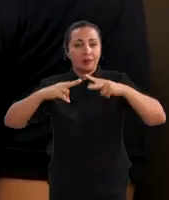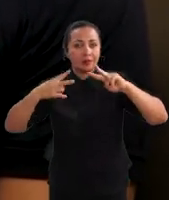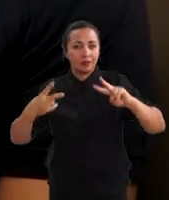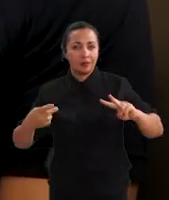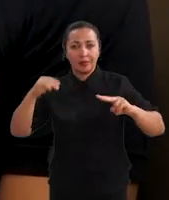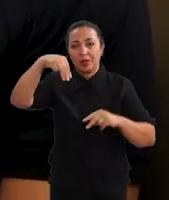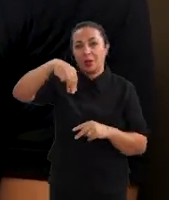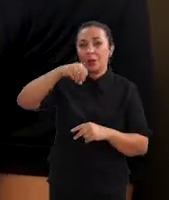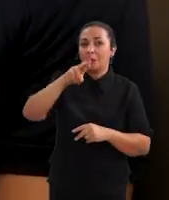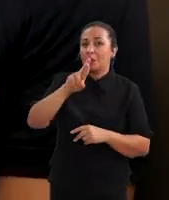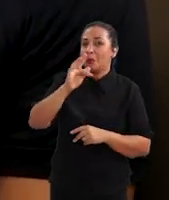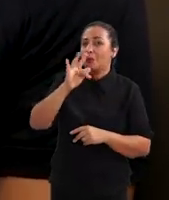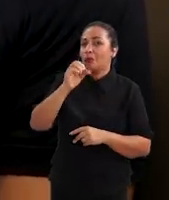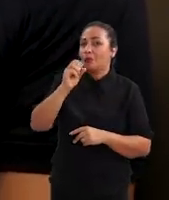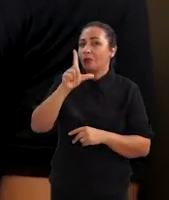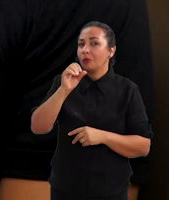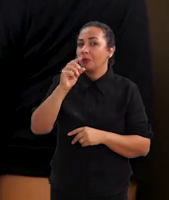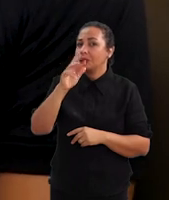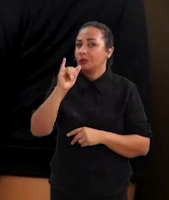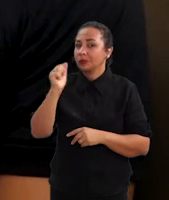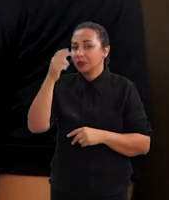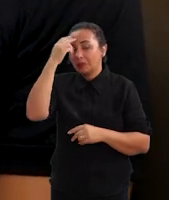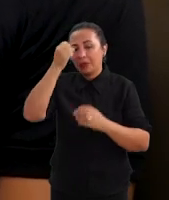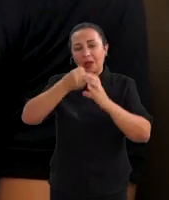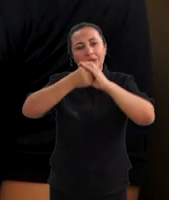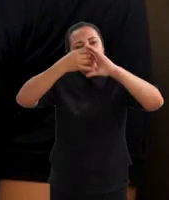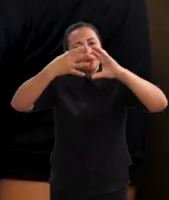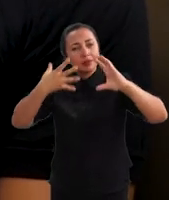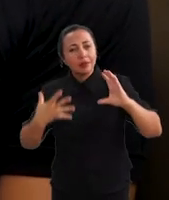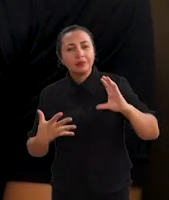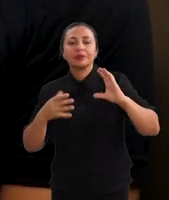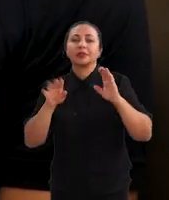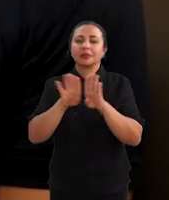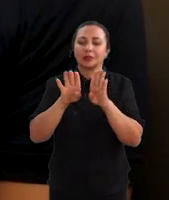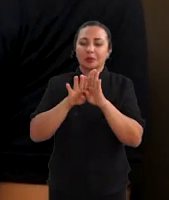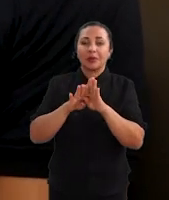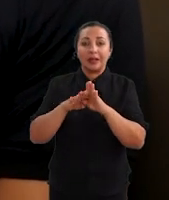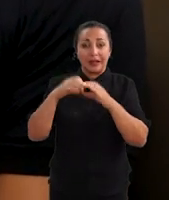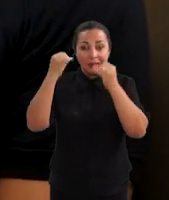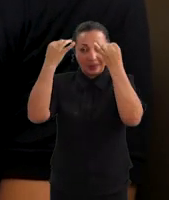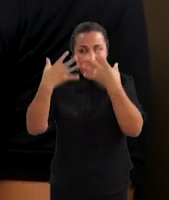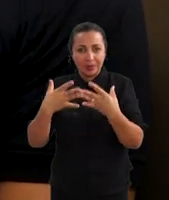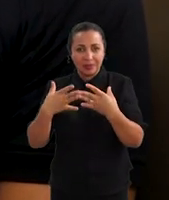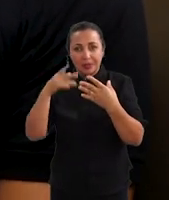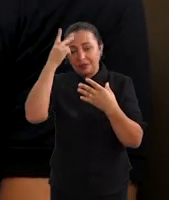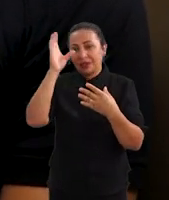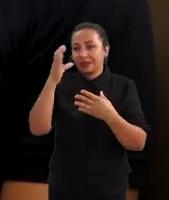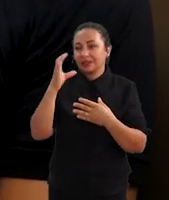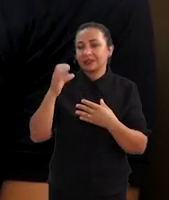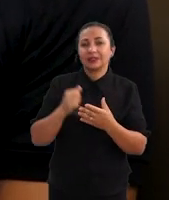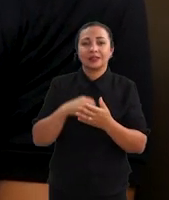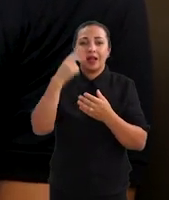morfologia para diagnosticar e descrever pela primeira vez formalmente para a ciência essas duas espécies,